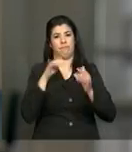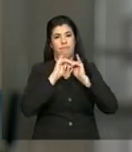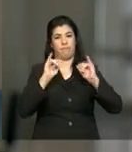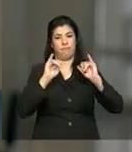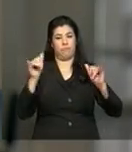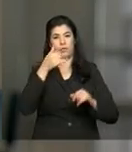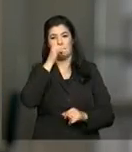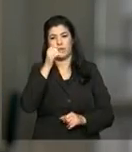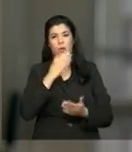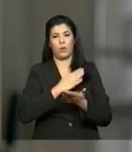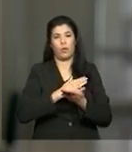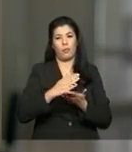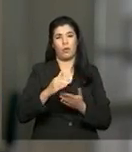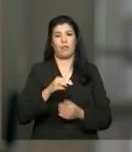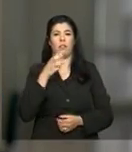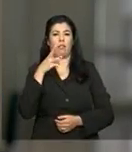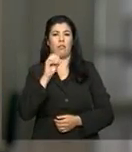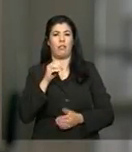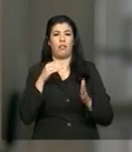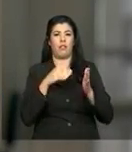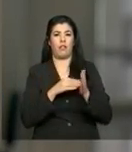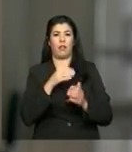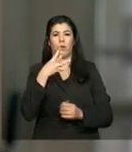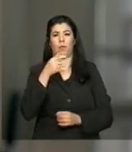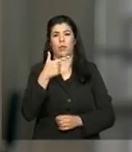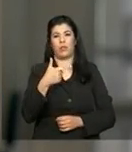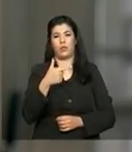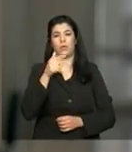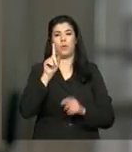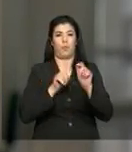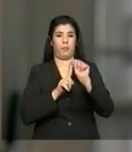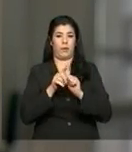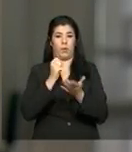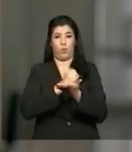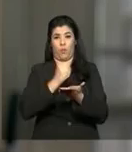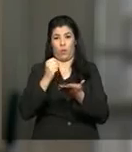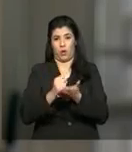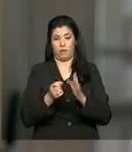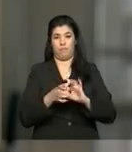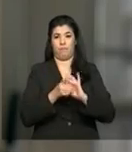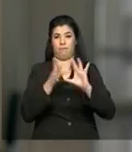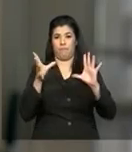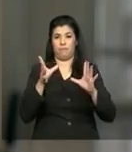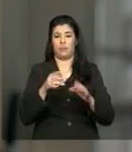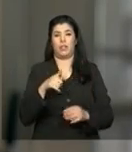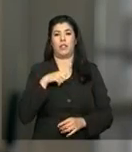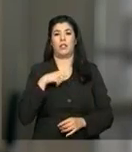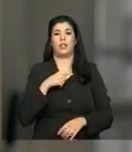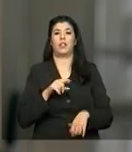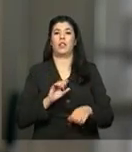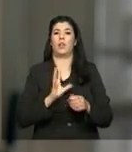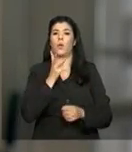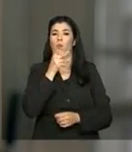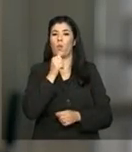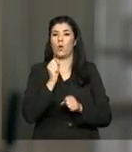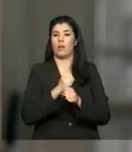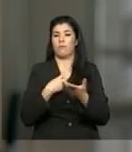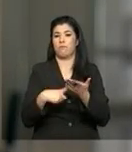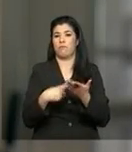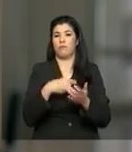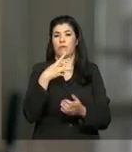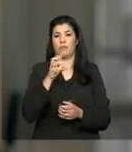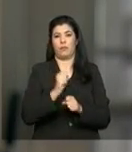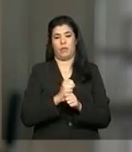operar variam de 30 a 42 meses. Já os contratos de concessão vão ter duração de 30 anos. Estão